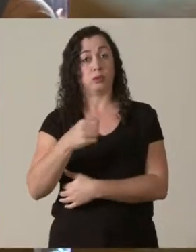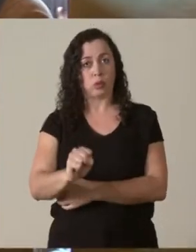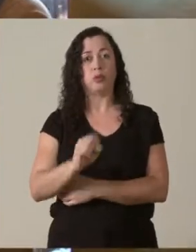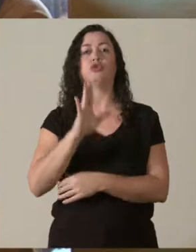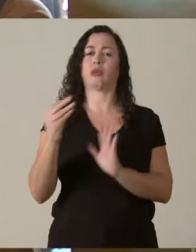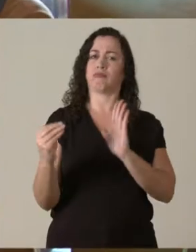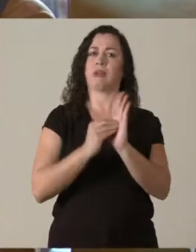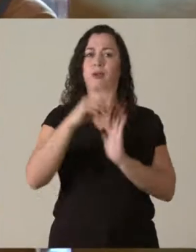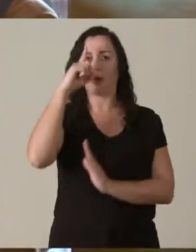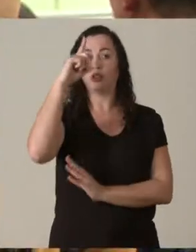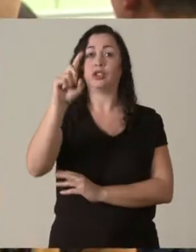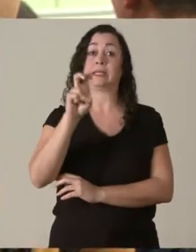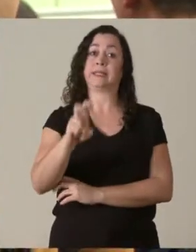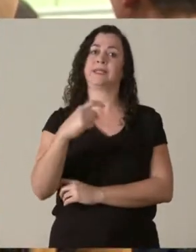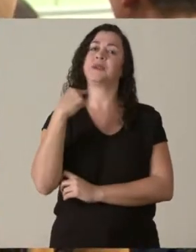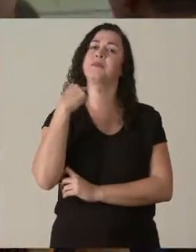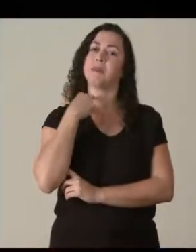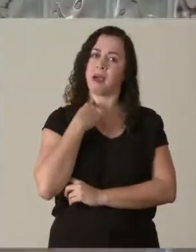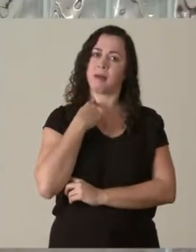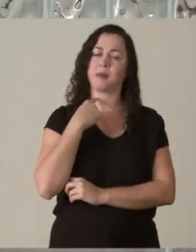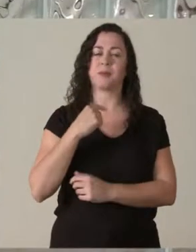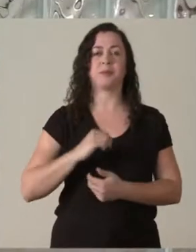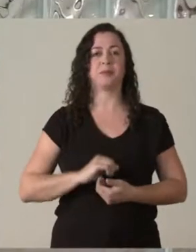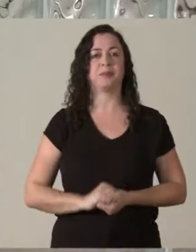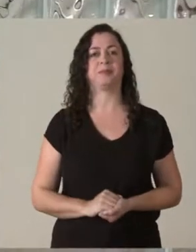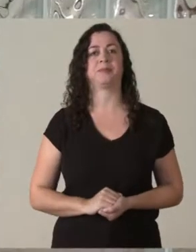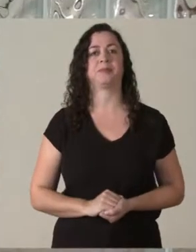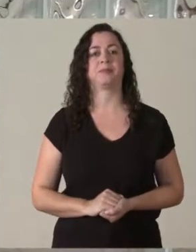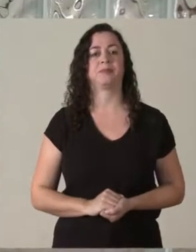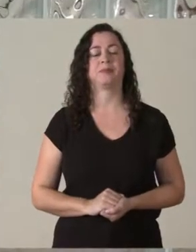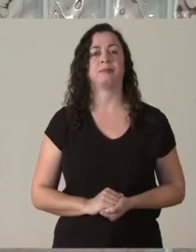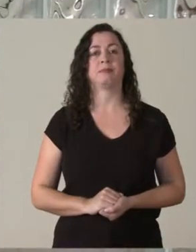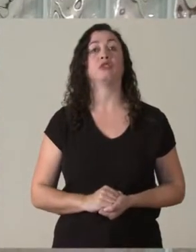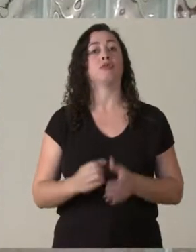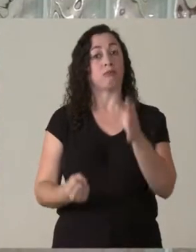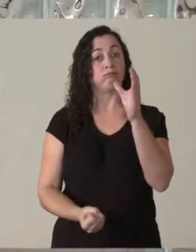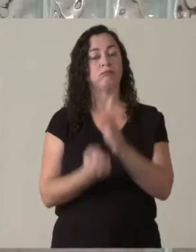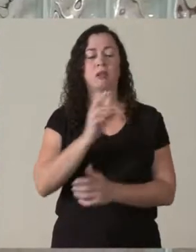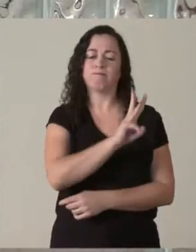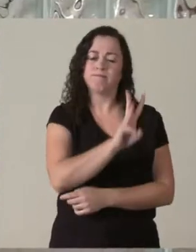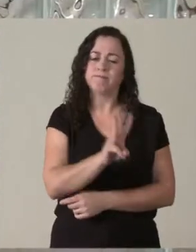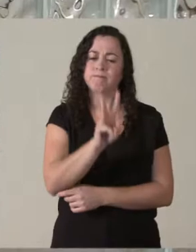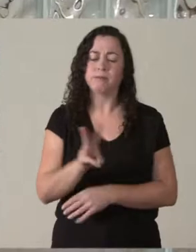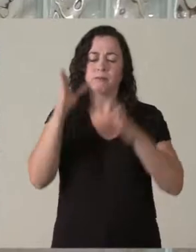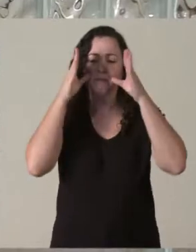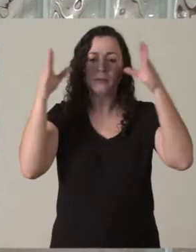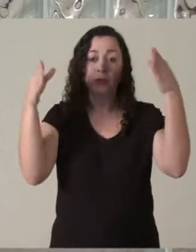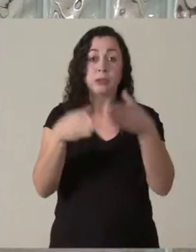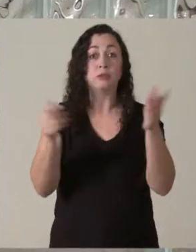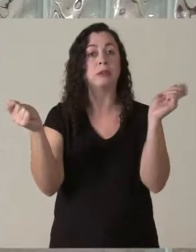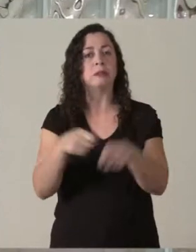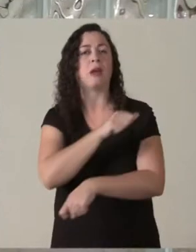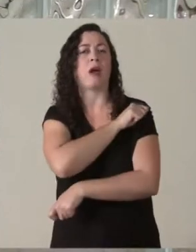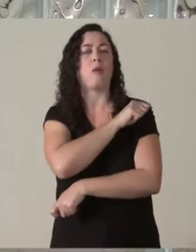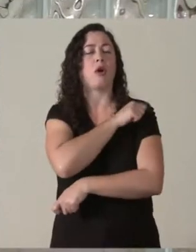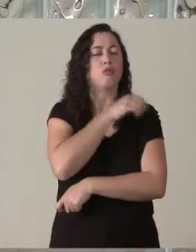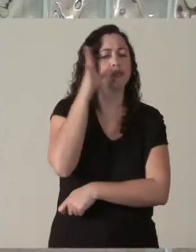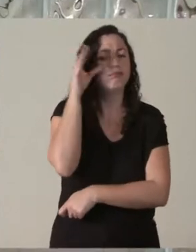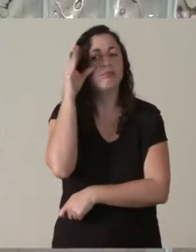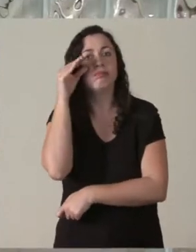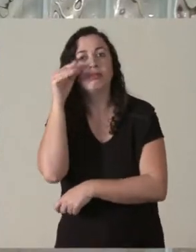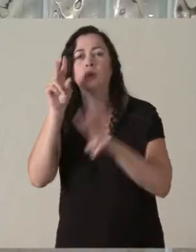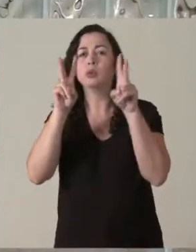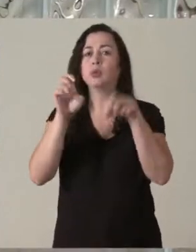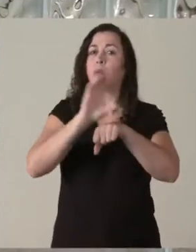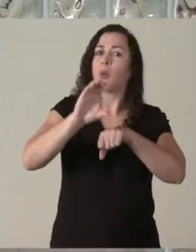5 de maio. Montar um portal específico para que os alunos possam buscar informação a respeito dos cursos que eles desejam e que eles têm